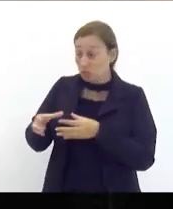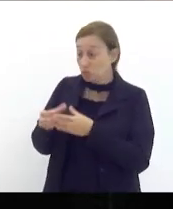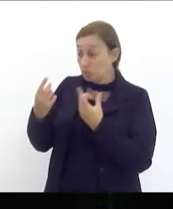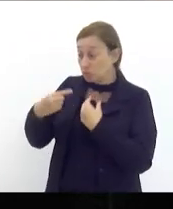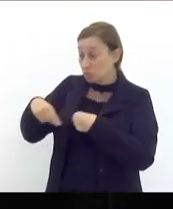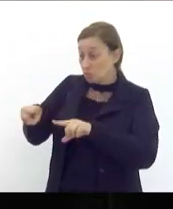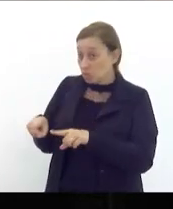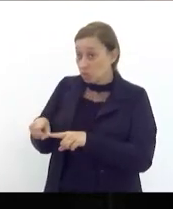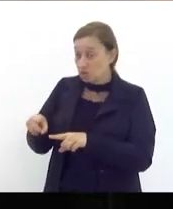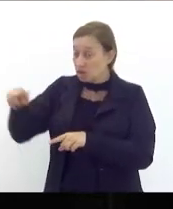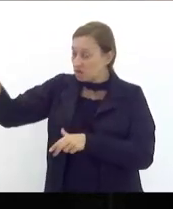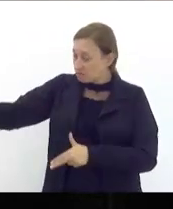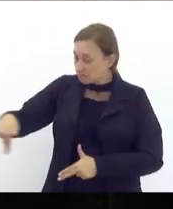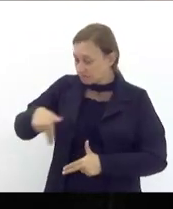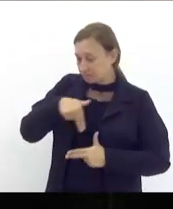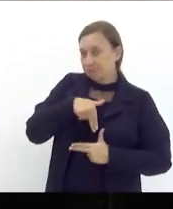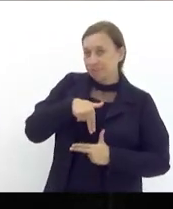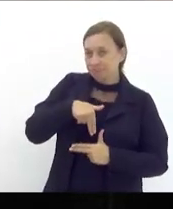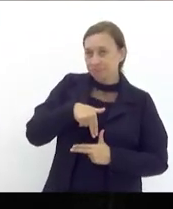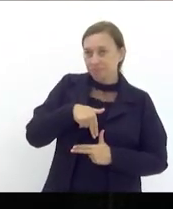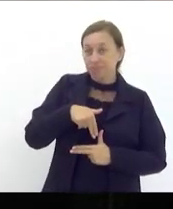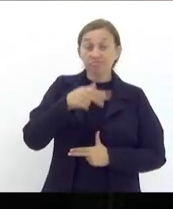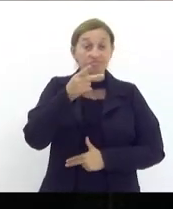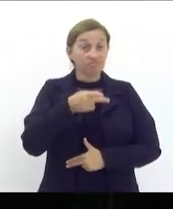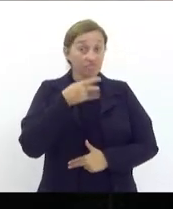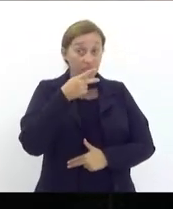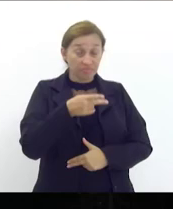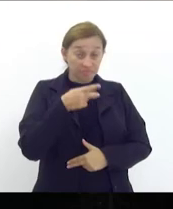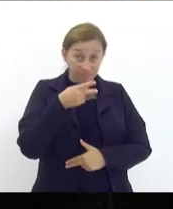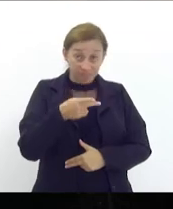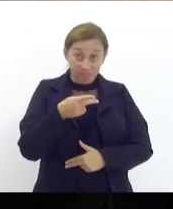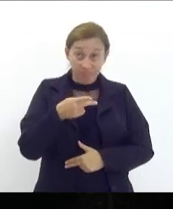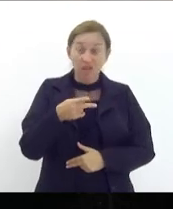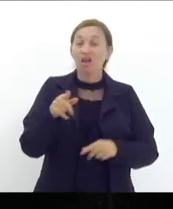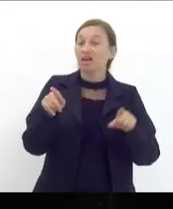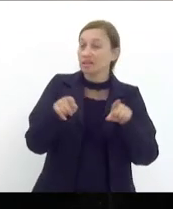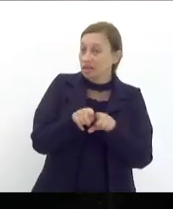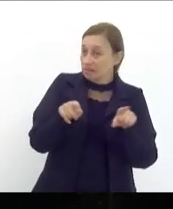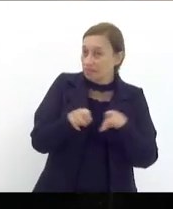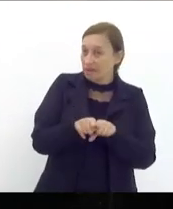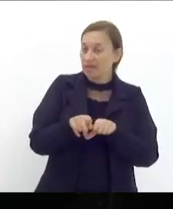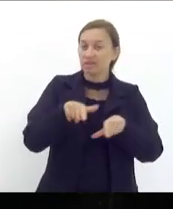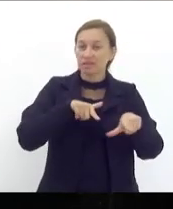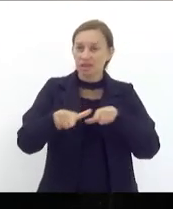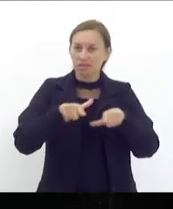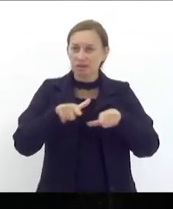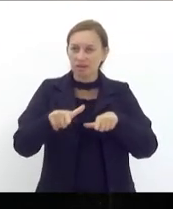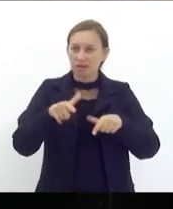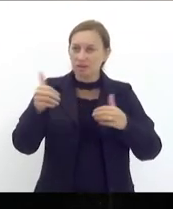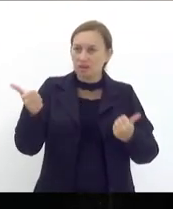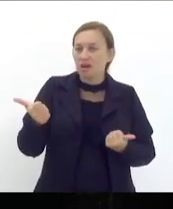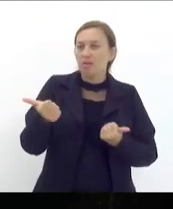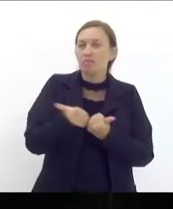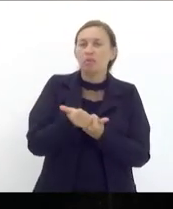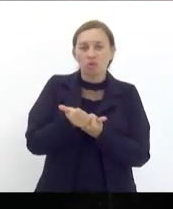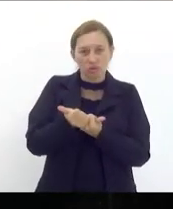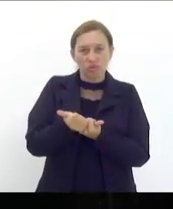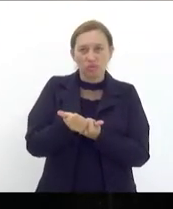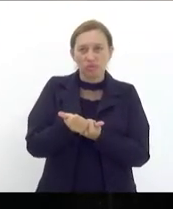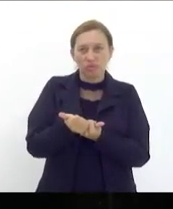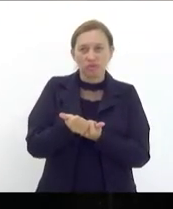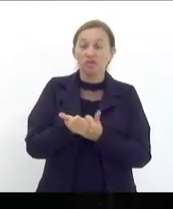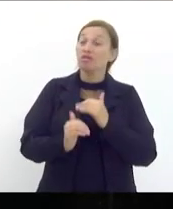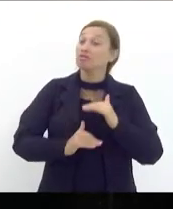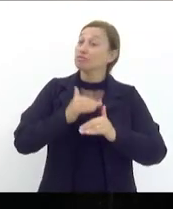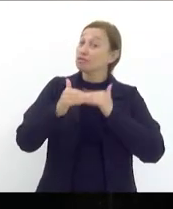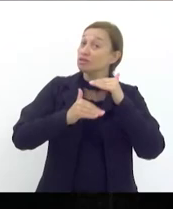subir a essa tribuna a dizer que está também trabalhando na contribuição do